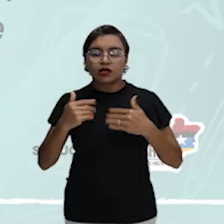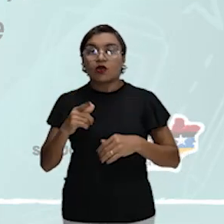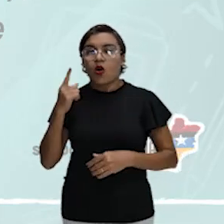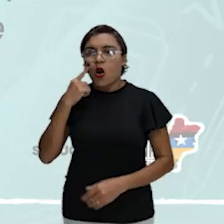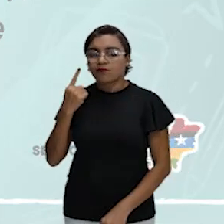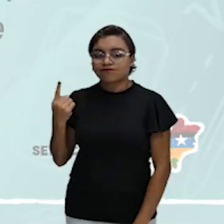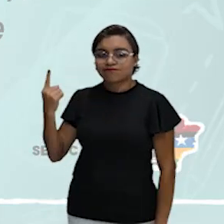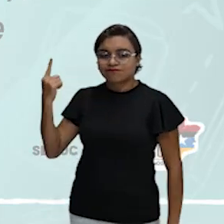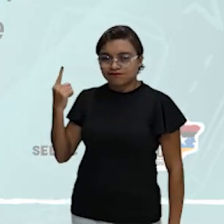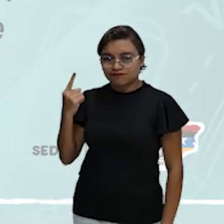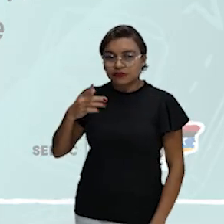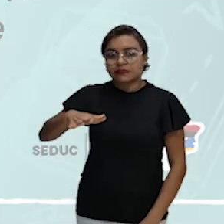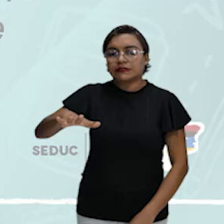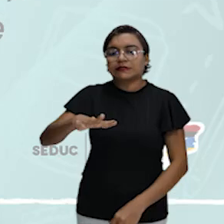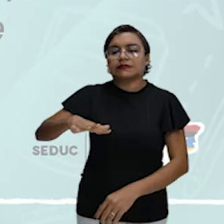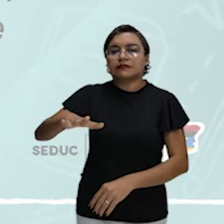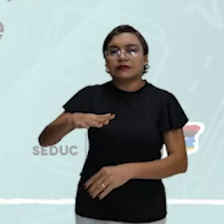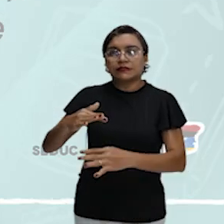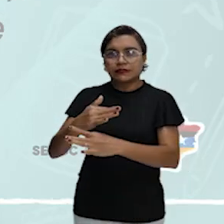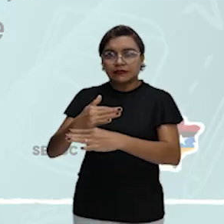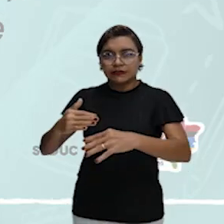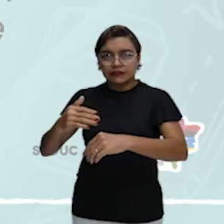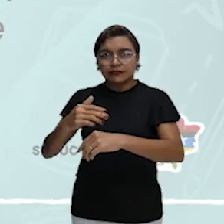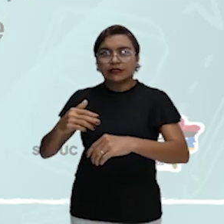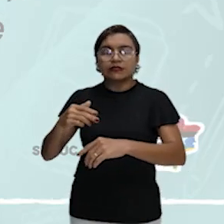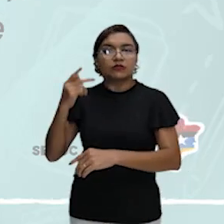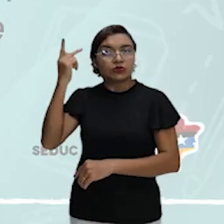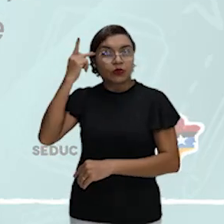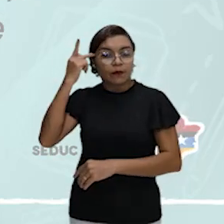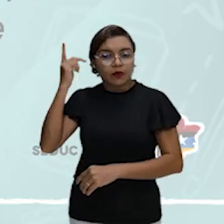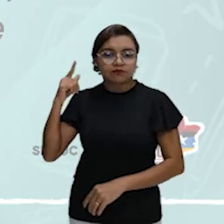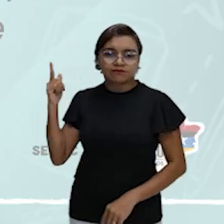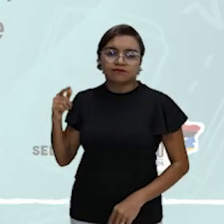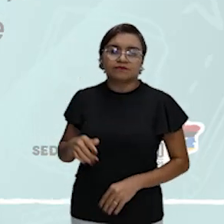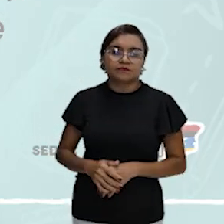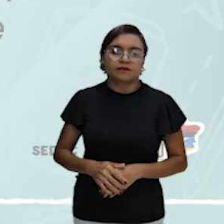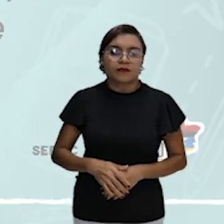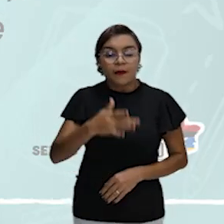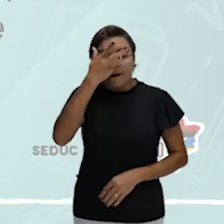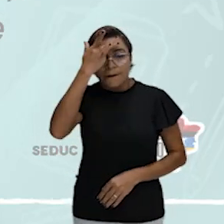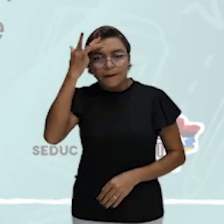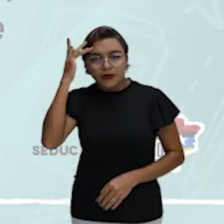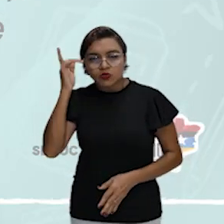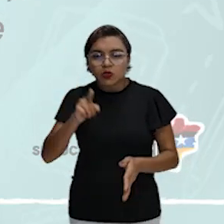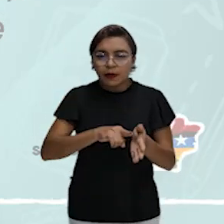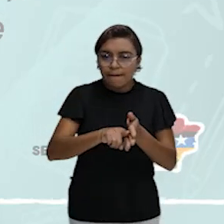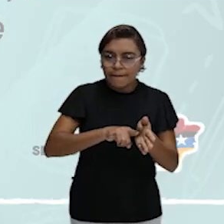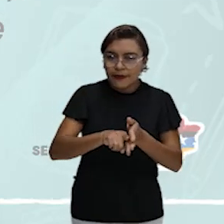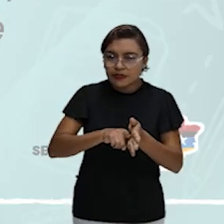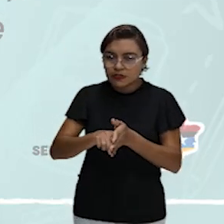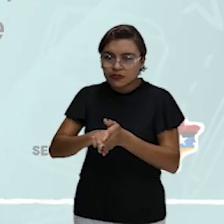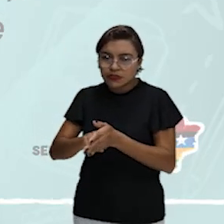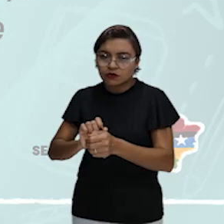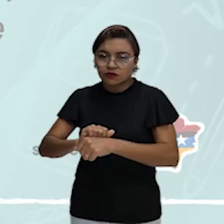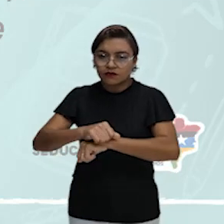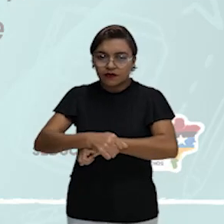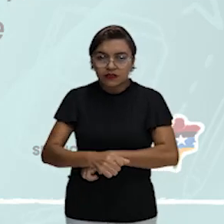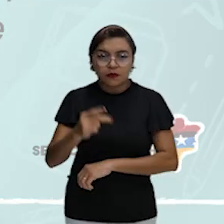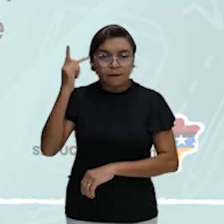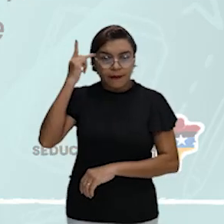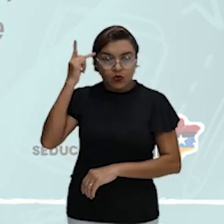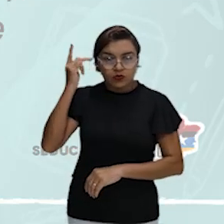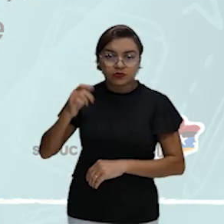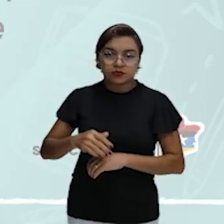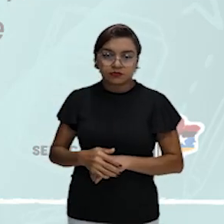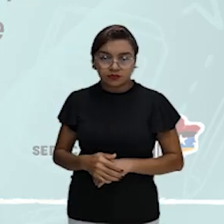uma dica, né? Aí ele começa. Uma pesquisa realizada por pesquisadores da Unesp, Universidade Estadual Paulista, né? Constatou que